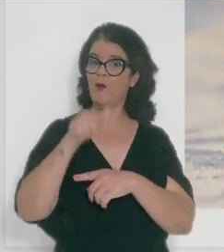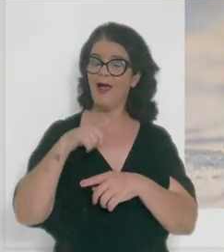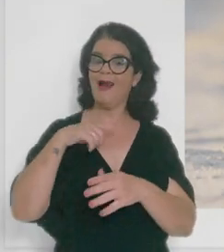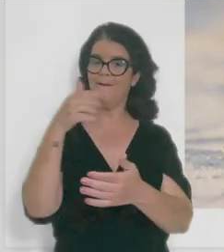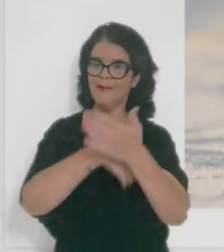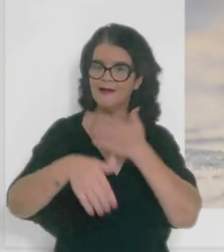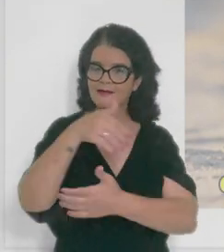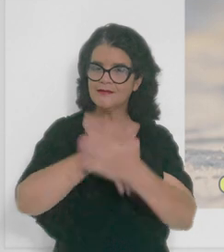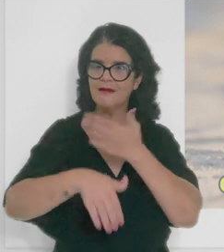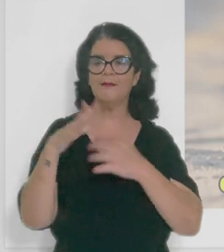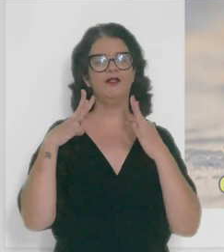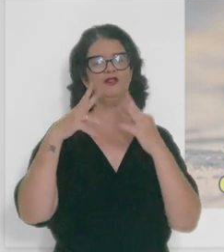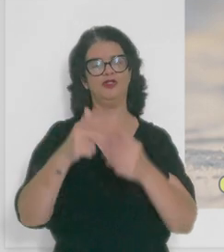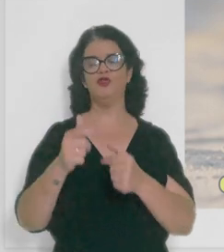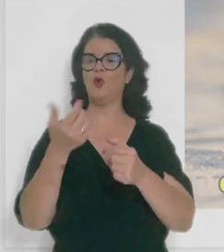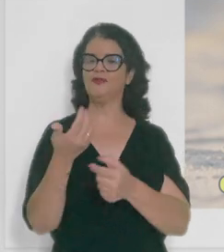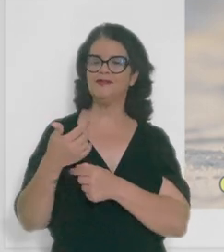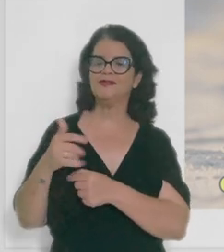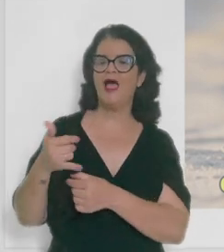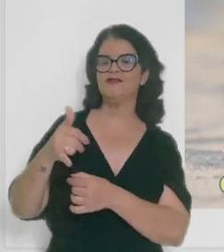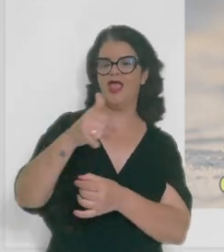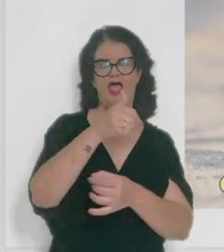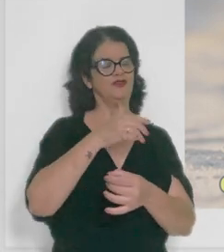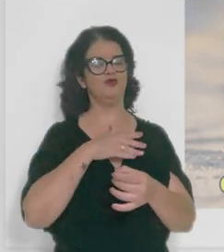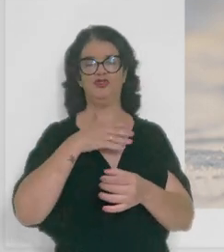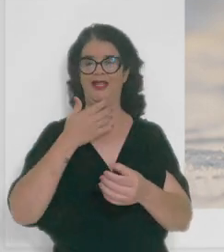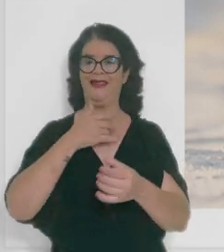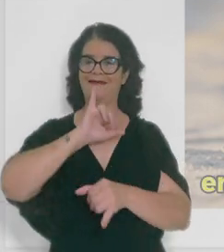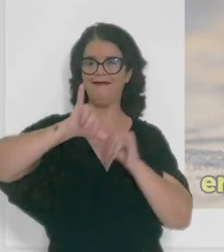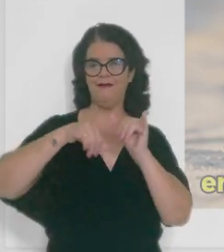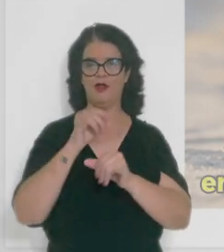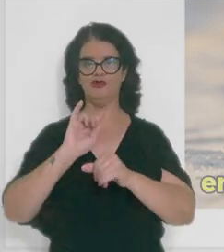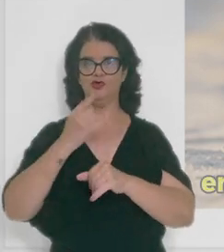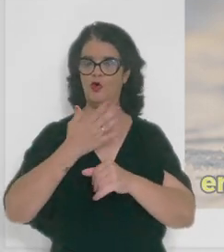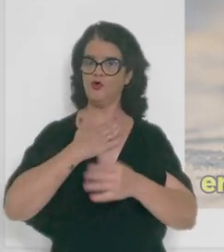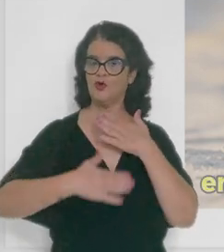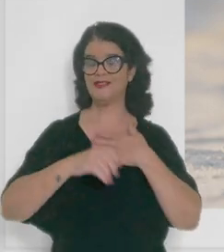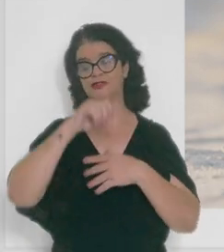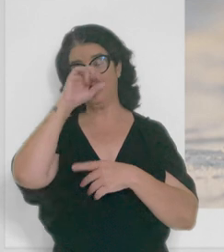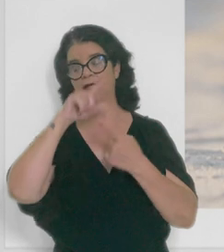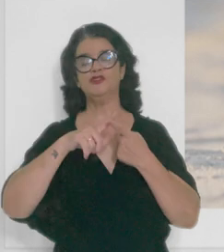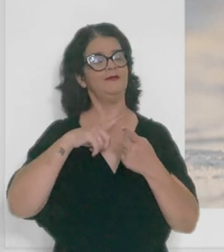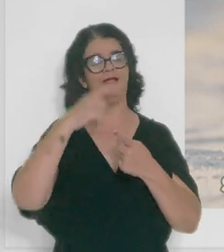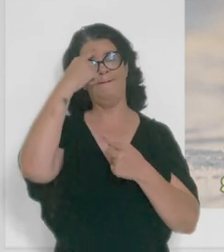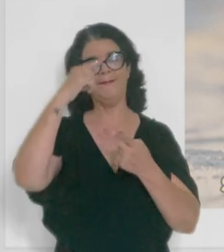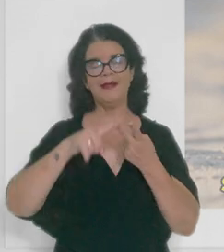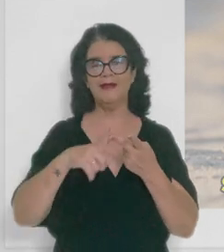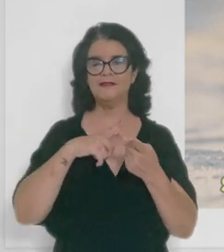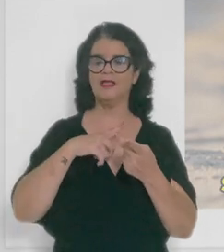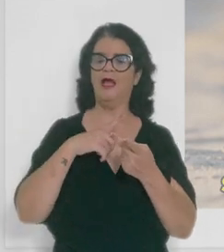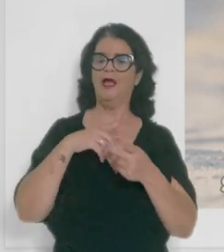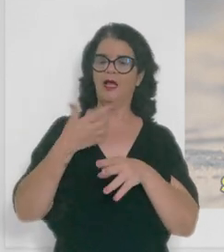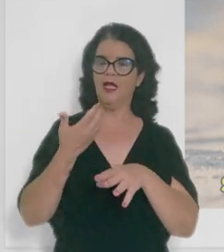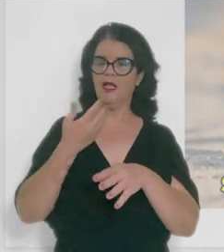participa de todas as reações químicas que acontecem no nosso corpo. Então, pessoal, se a gente respira, se a gente pensa, se tem